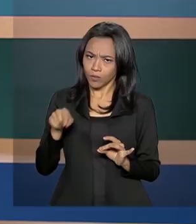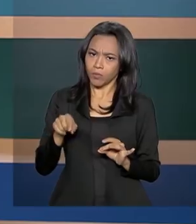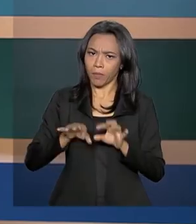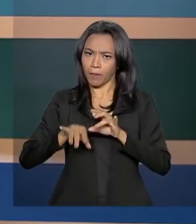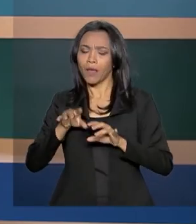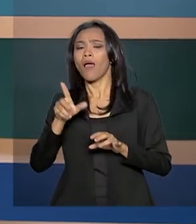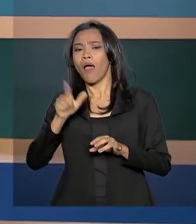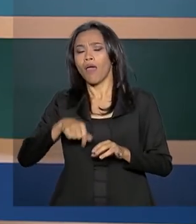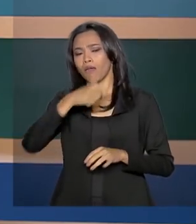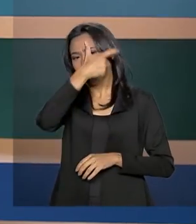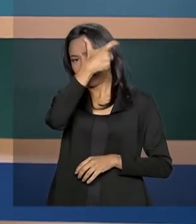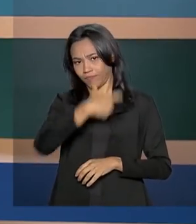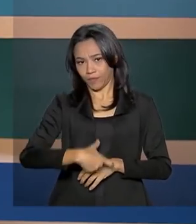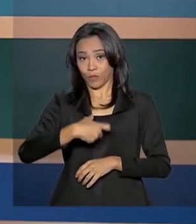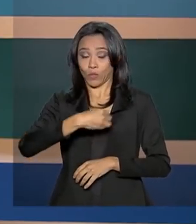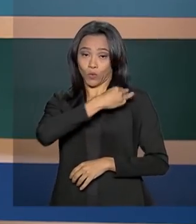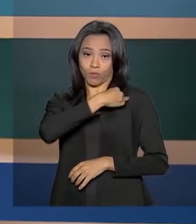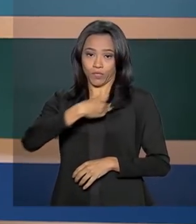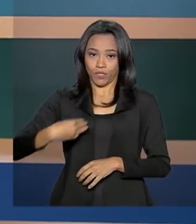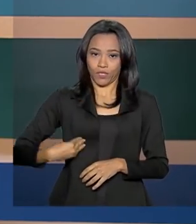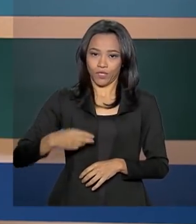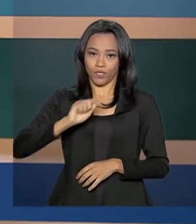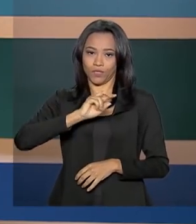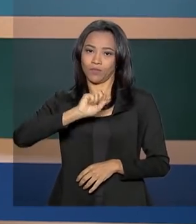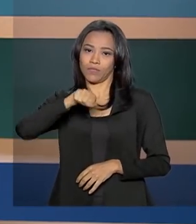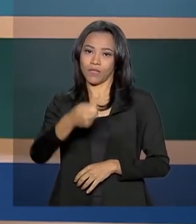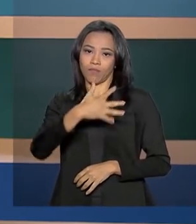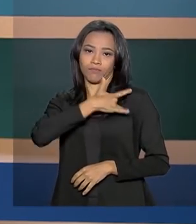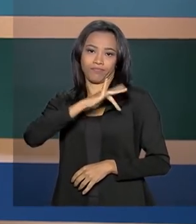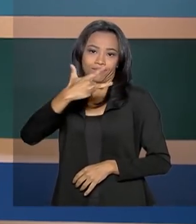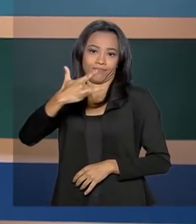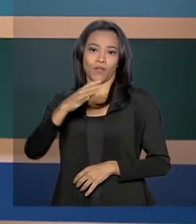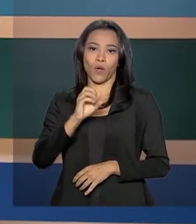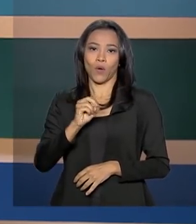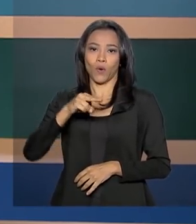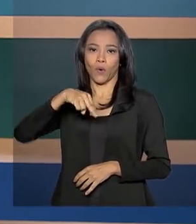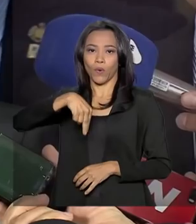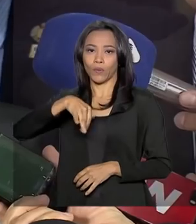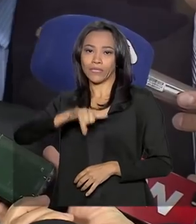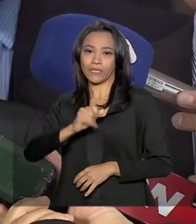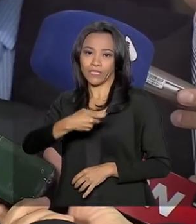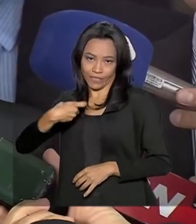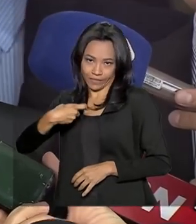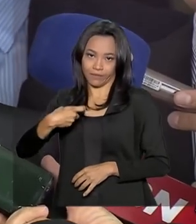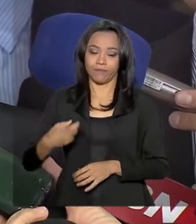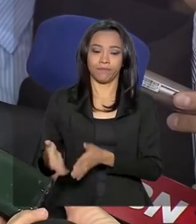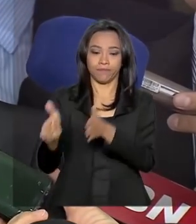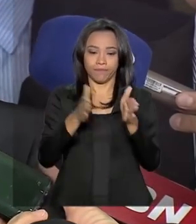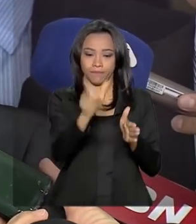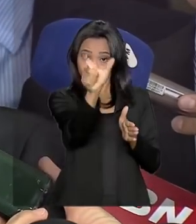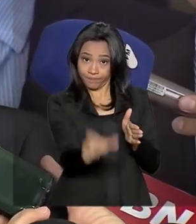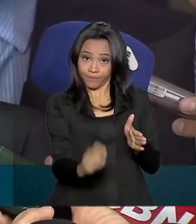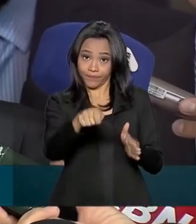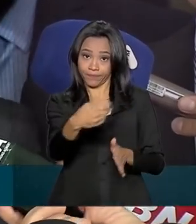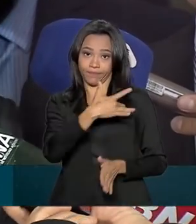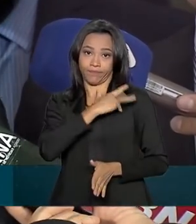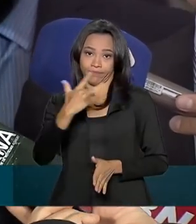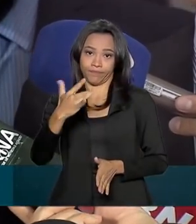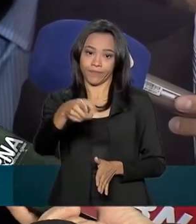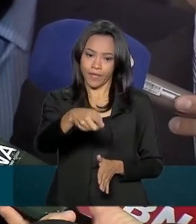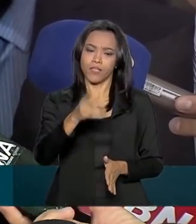foi o ministro-chefe da Casa Civil, Onyx Lorenzoni. Nós acabamos de protocolizar